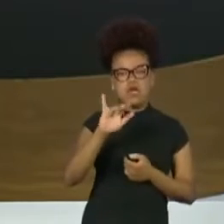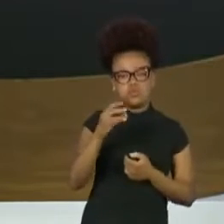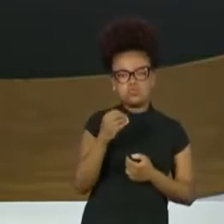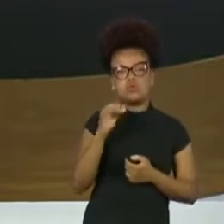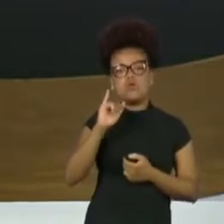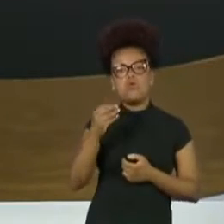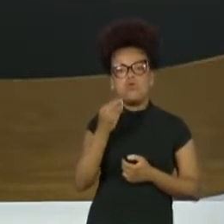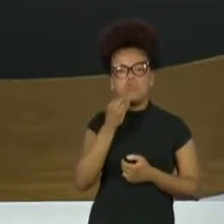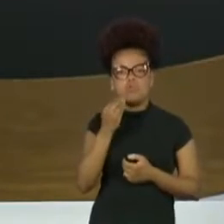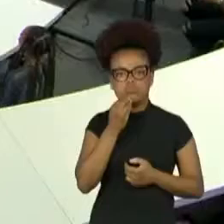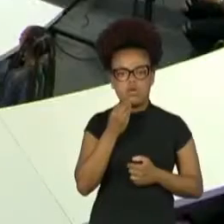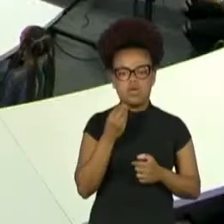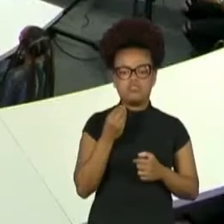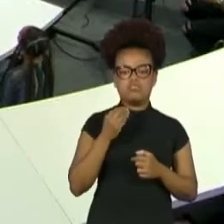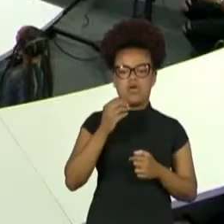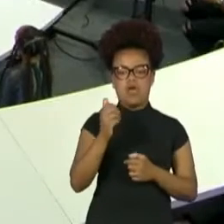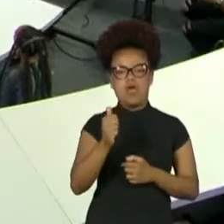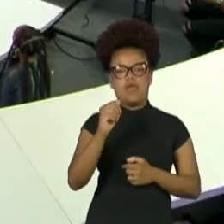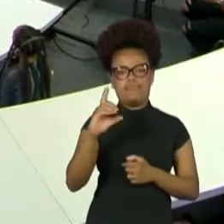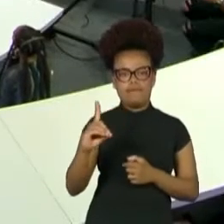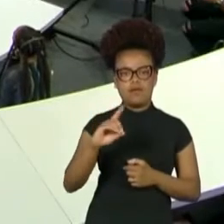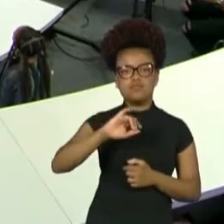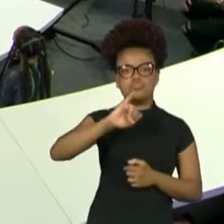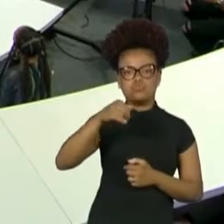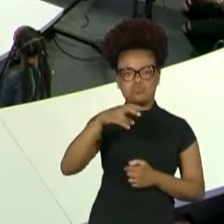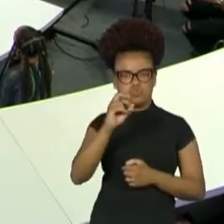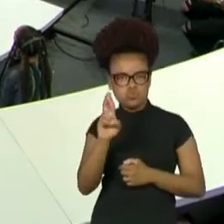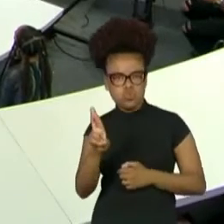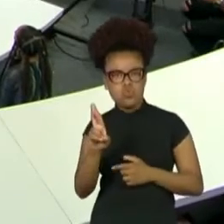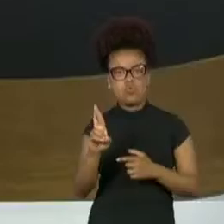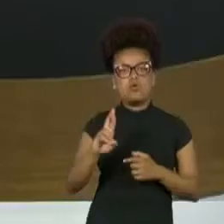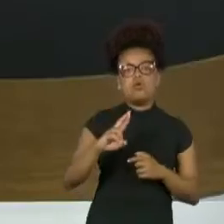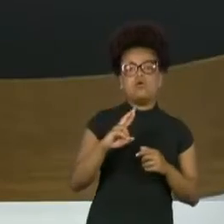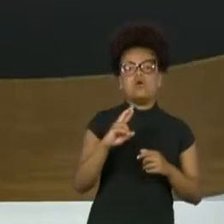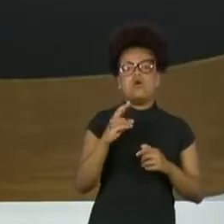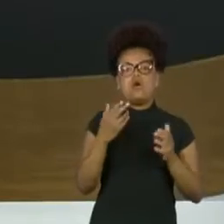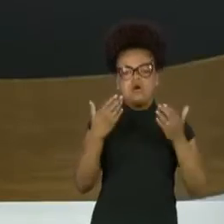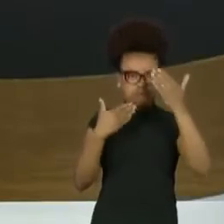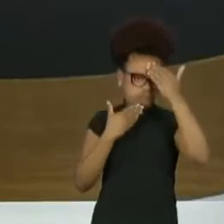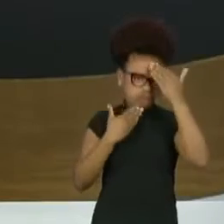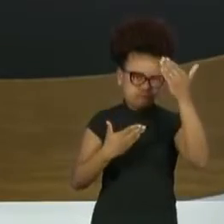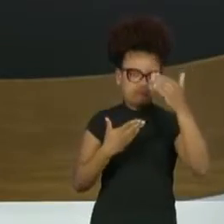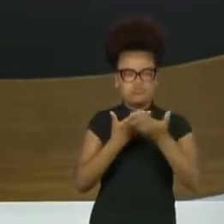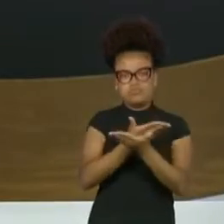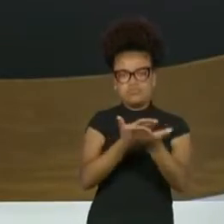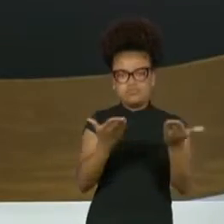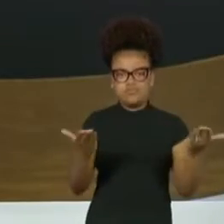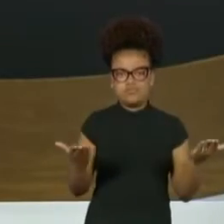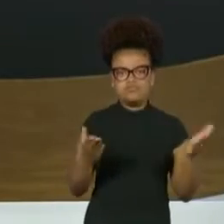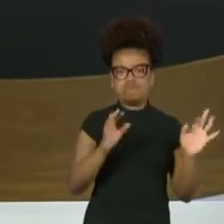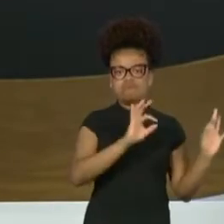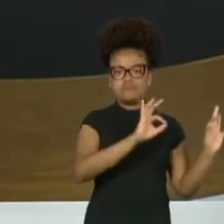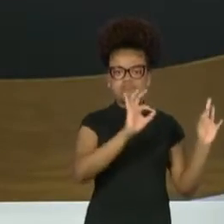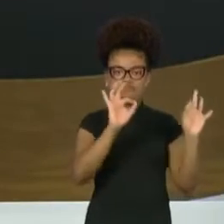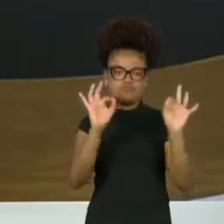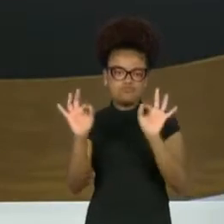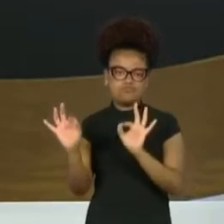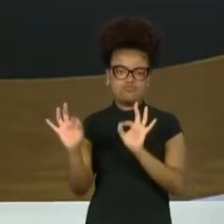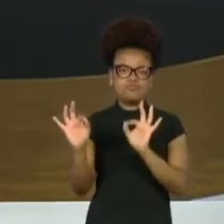Ruiz, Adê Júnior, Luanda Vieira. Agradeço sobretudo a você por essa audiência